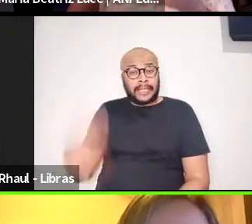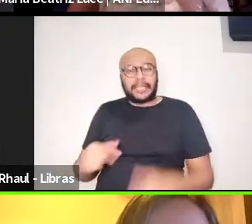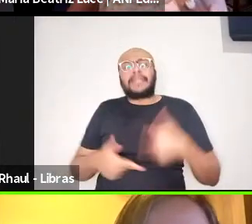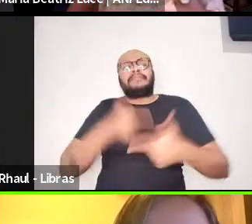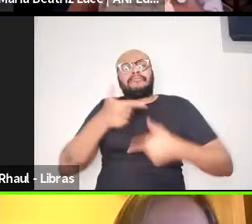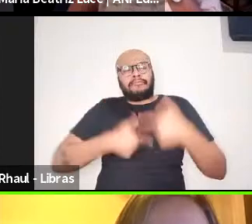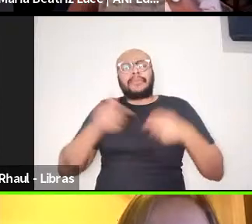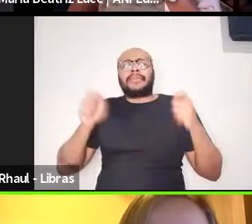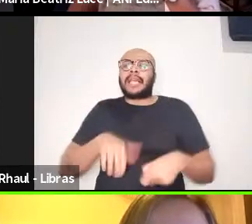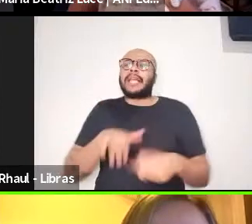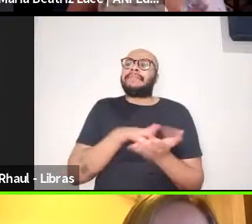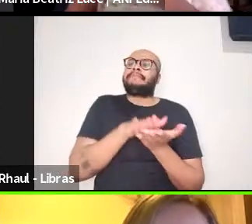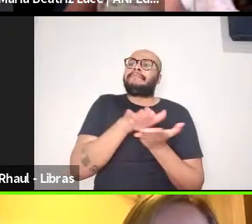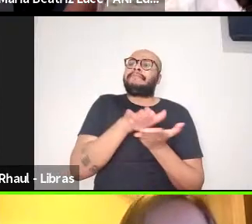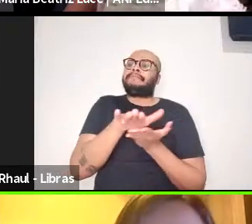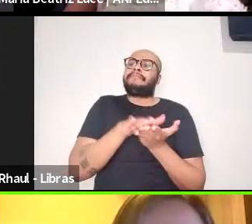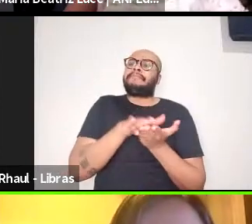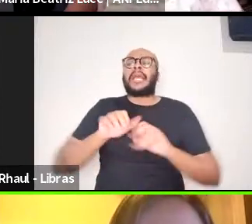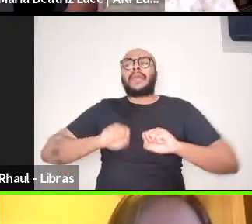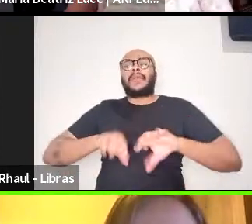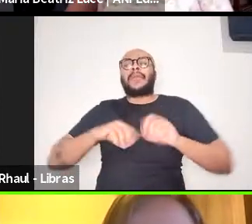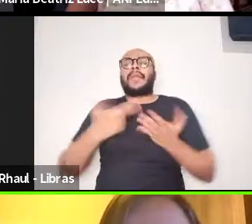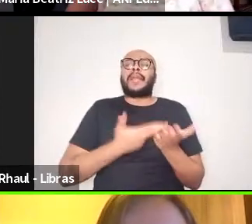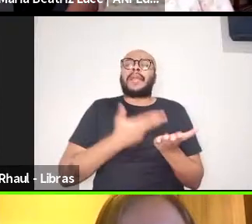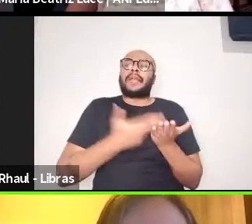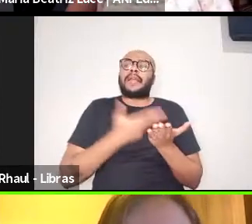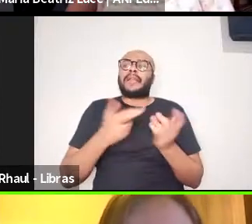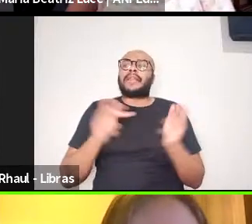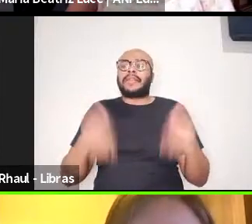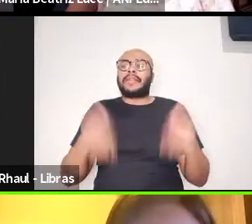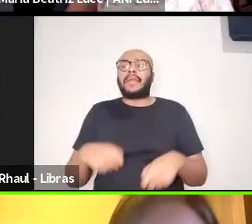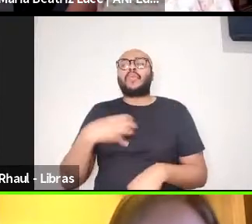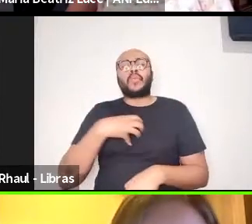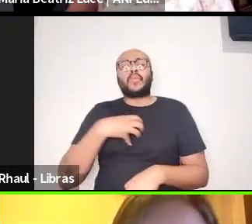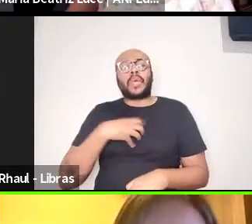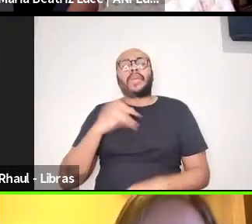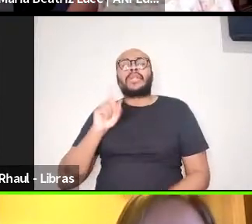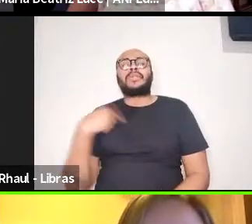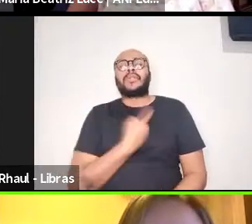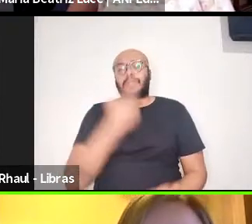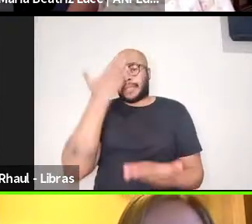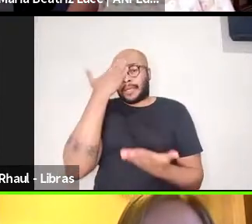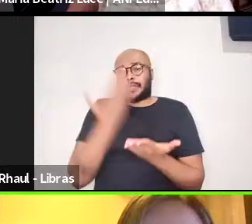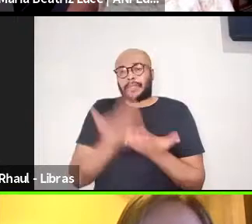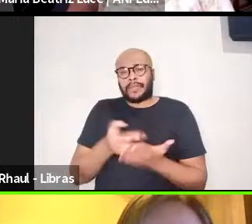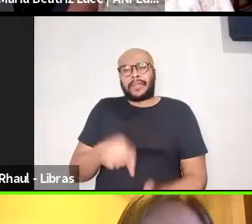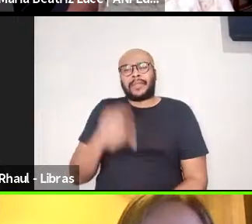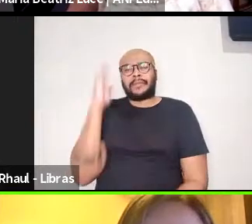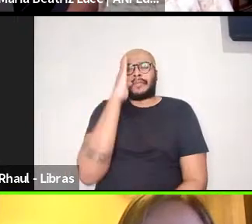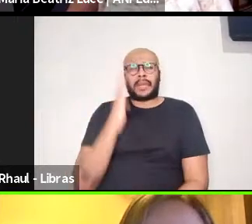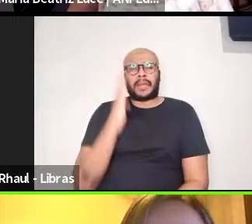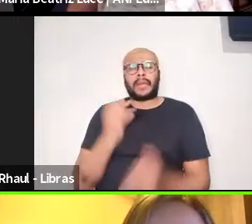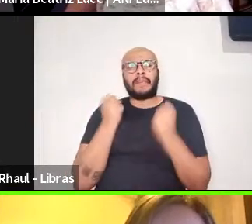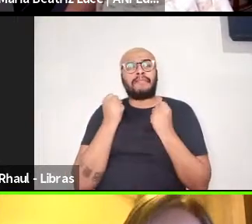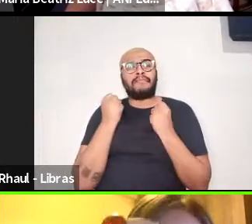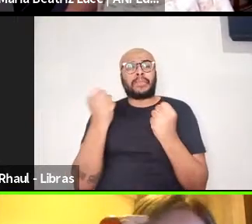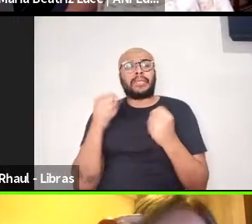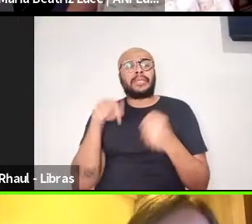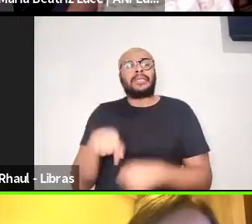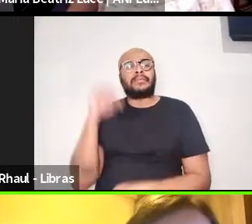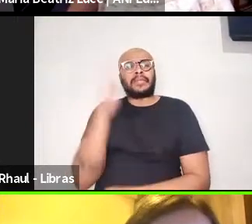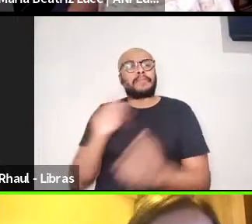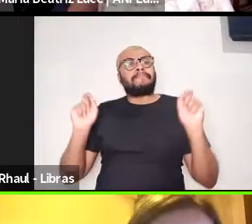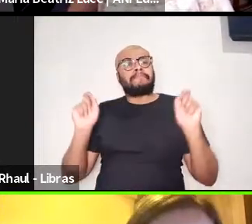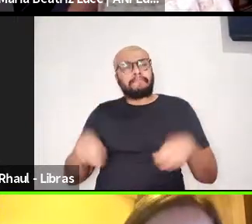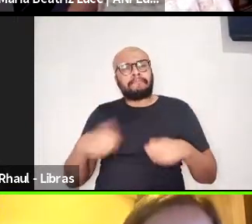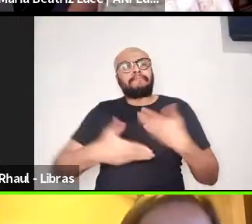a Education Review tenha um formato que a gente acredita aqui no Brasil e a potência que a gente acredita que ela possa